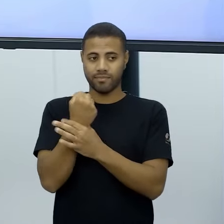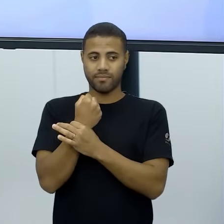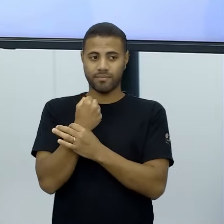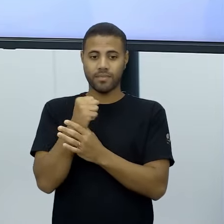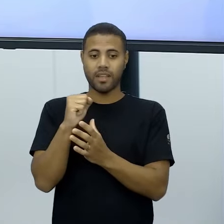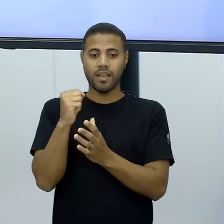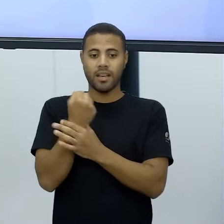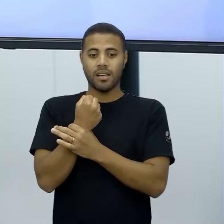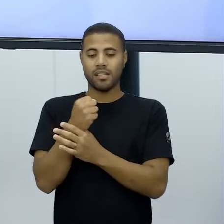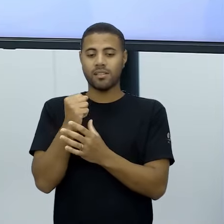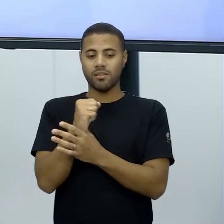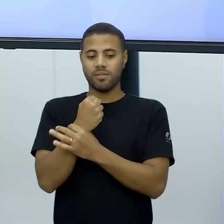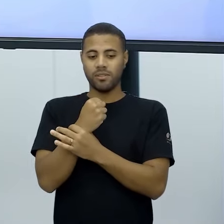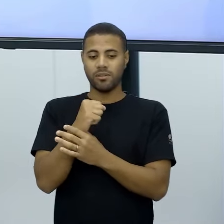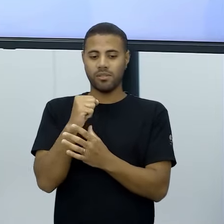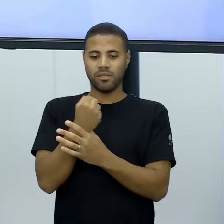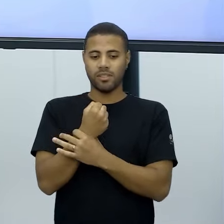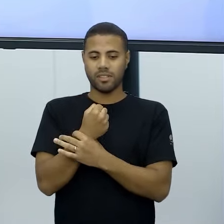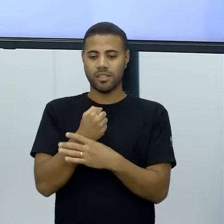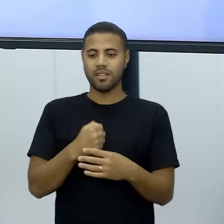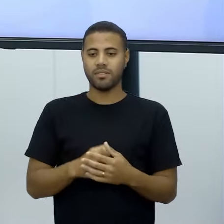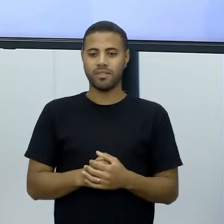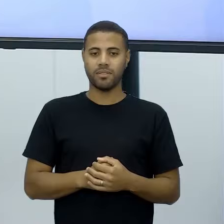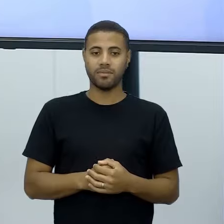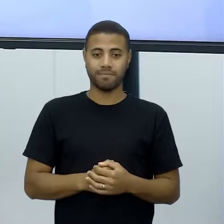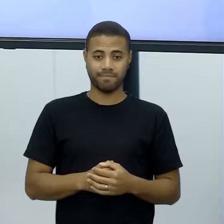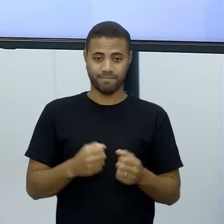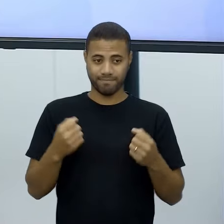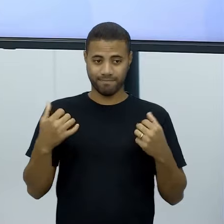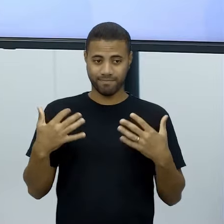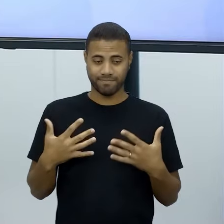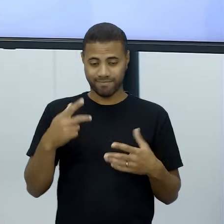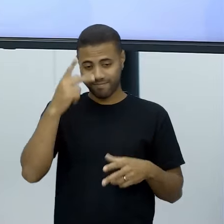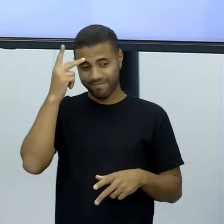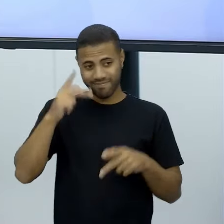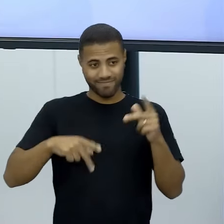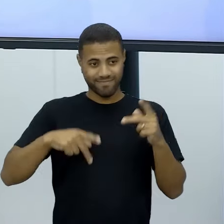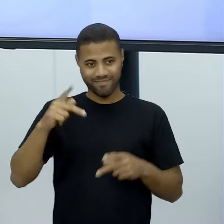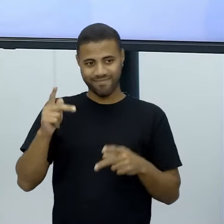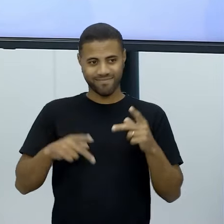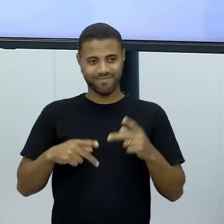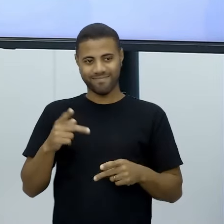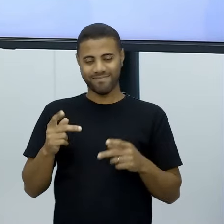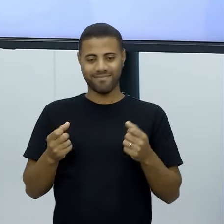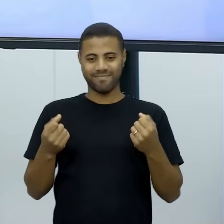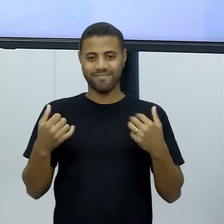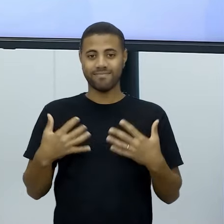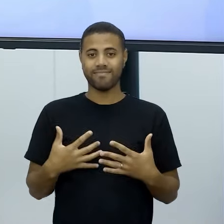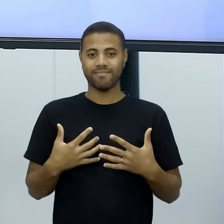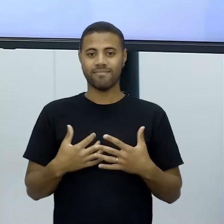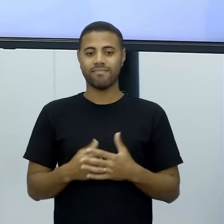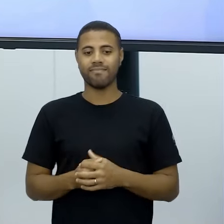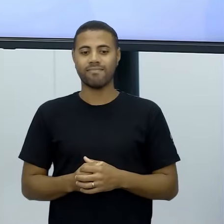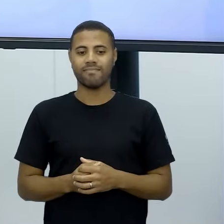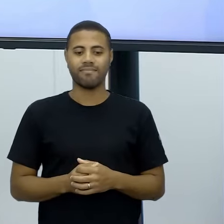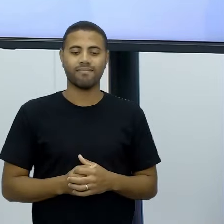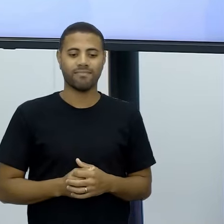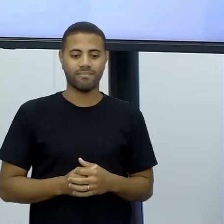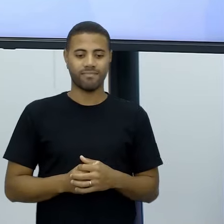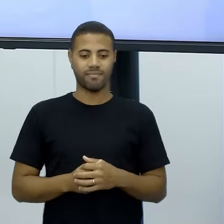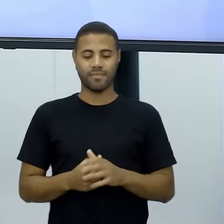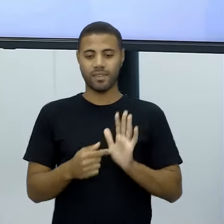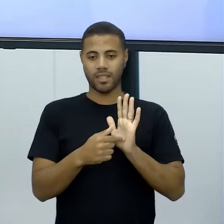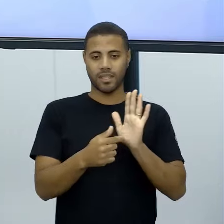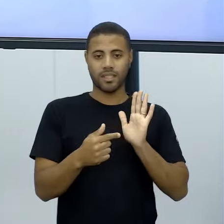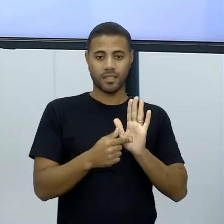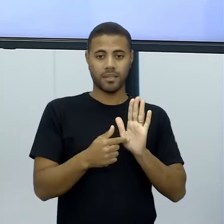aquelas informações, que aquelas informações que foram coletadas, de fato, elas sejam, elas sejam significativas. Daí a importância de se utilizar a expressão,